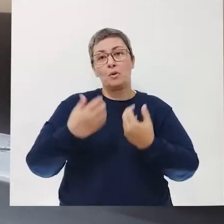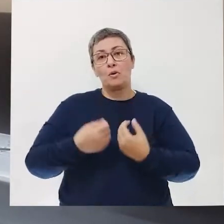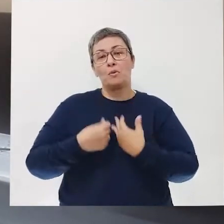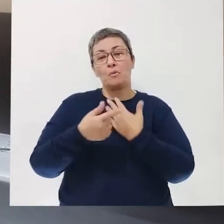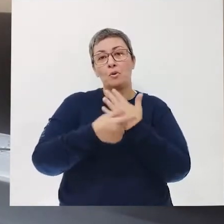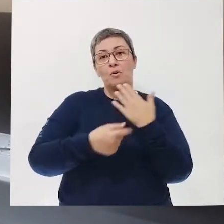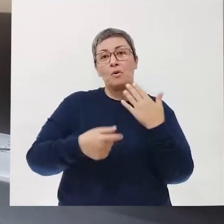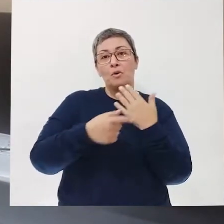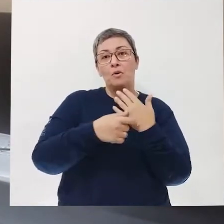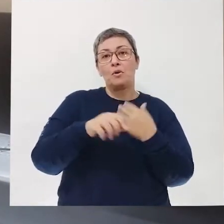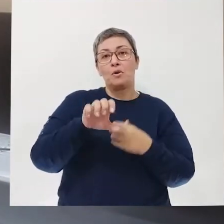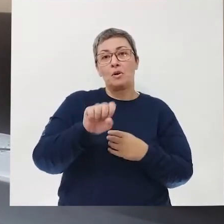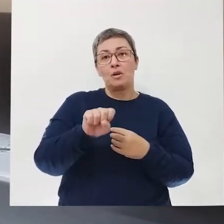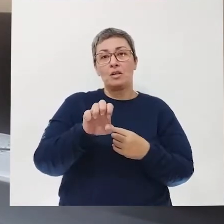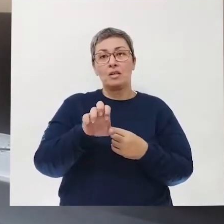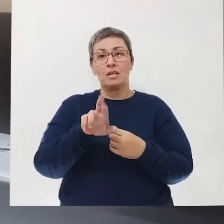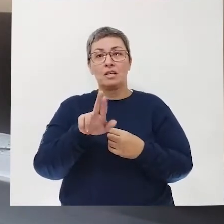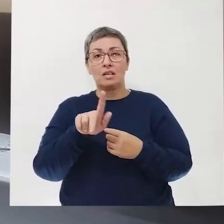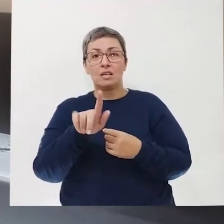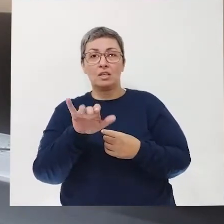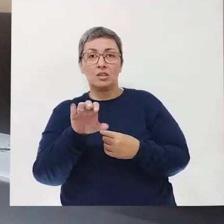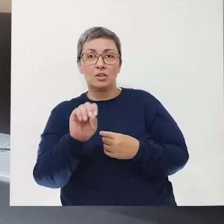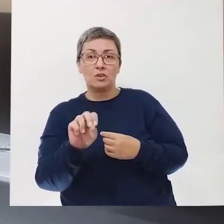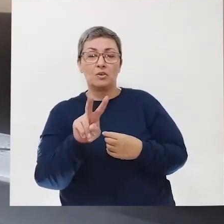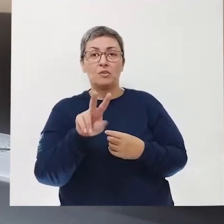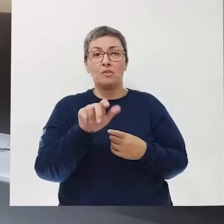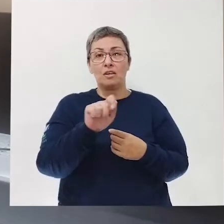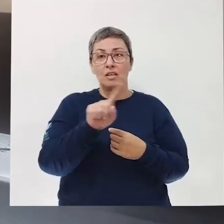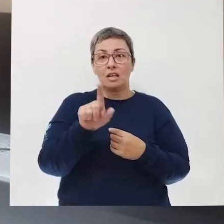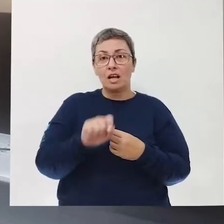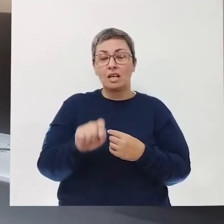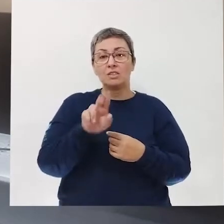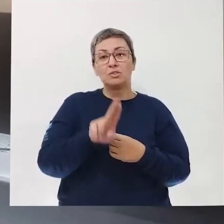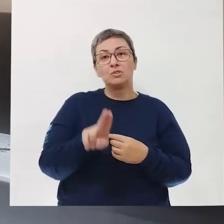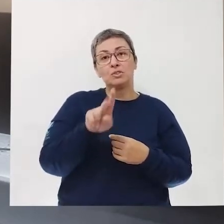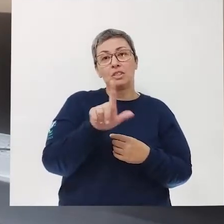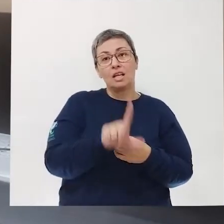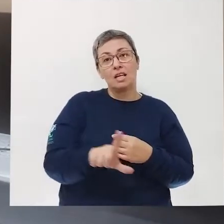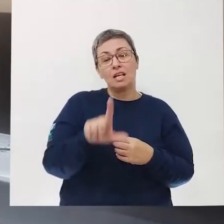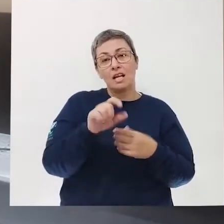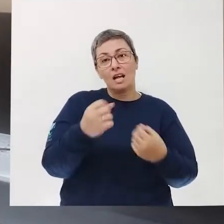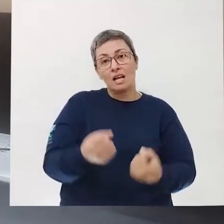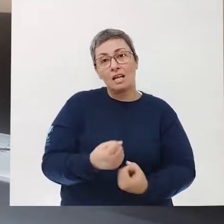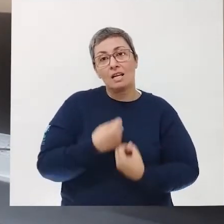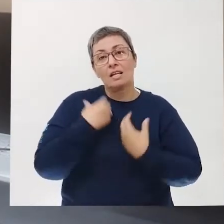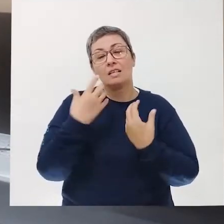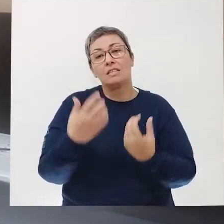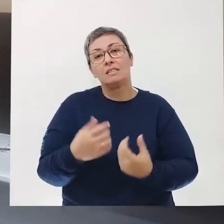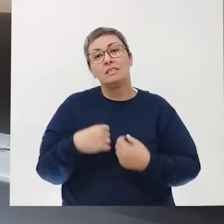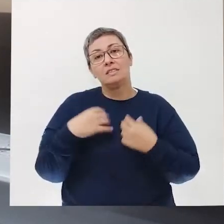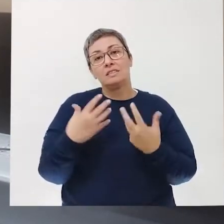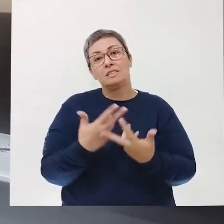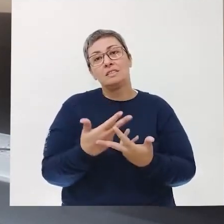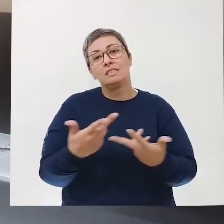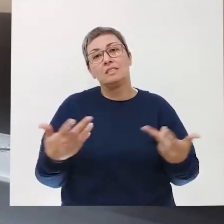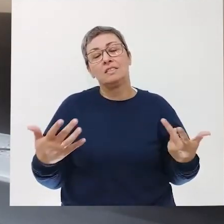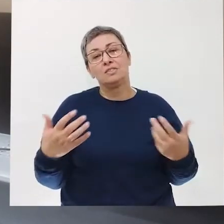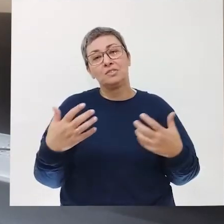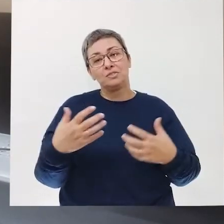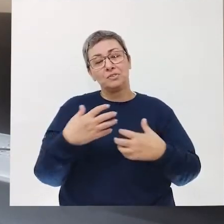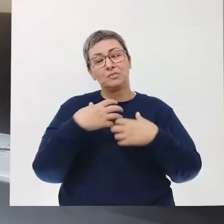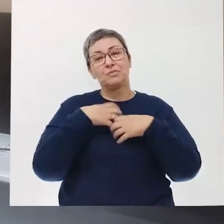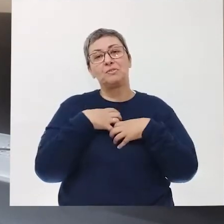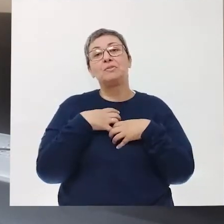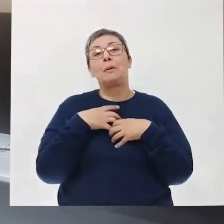o Sérgio Vaz, que por meio da literatura expressa tantos de nossos